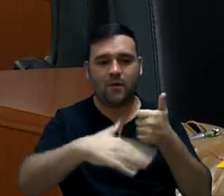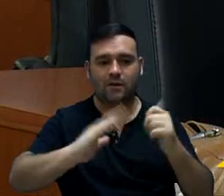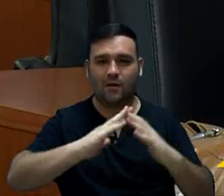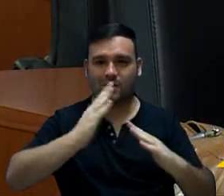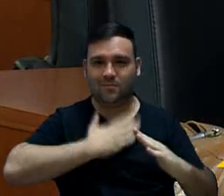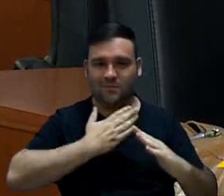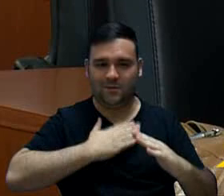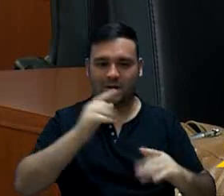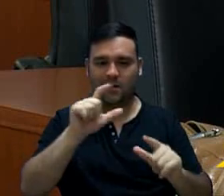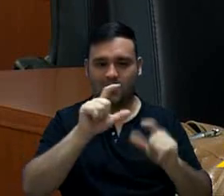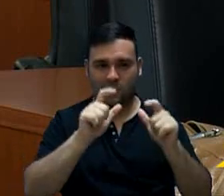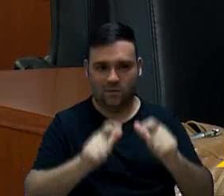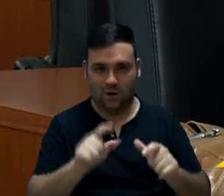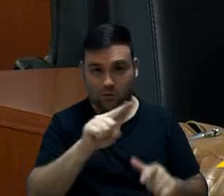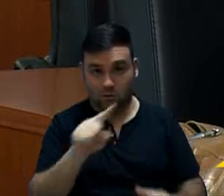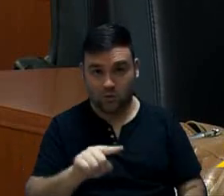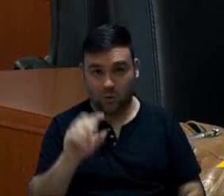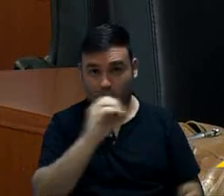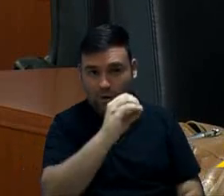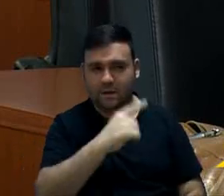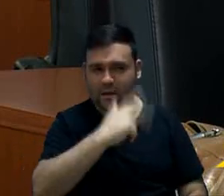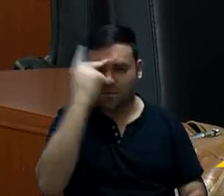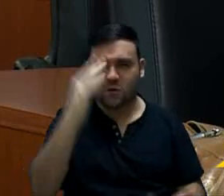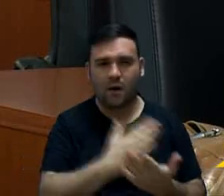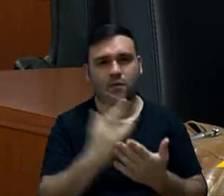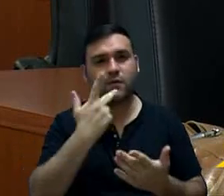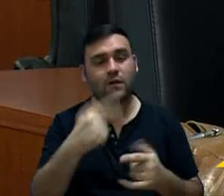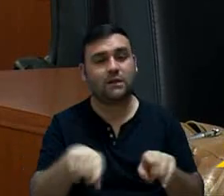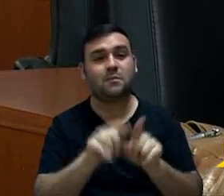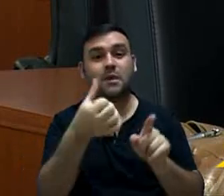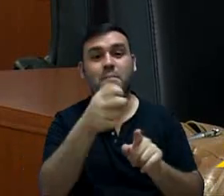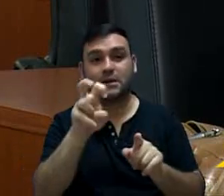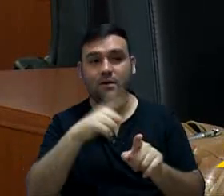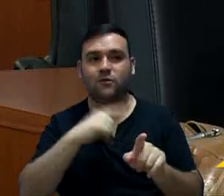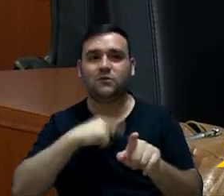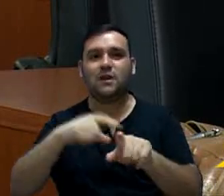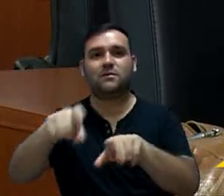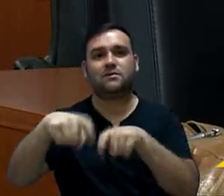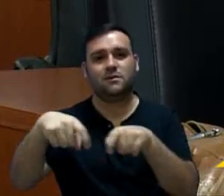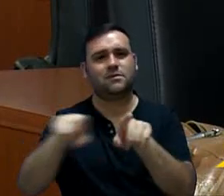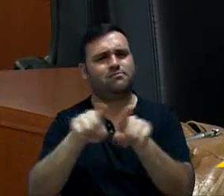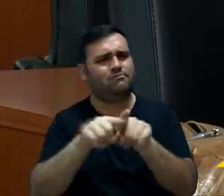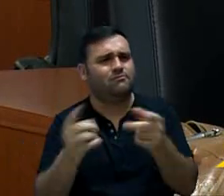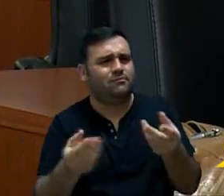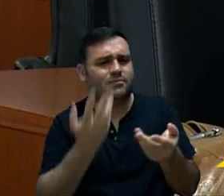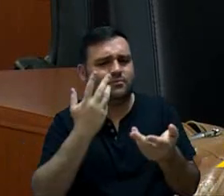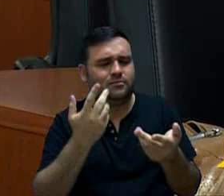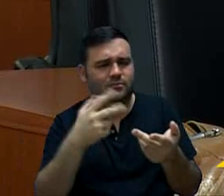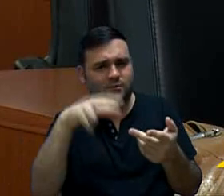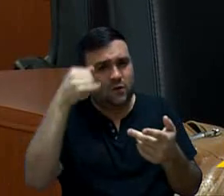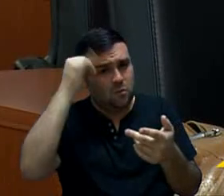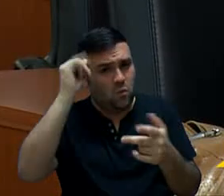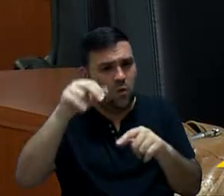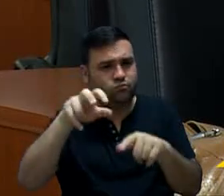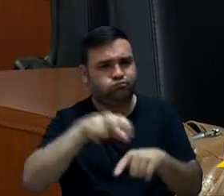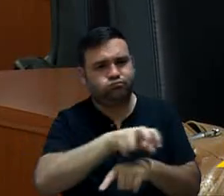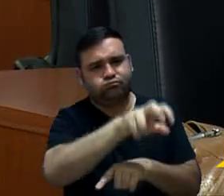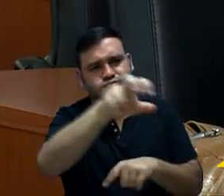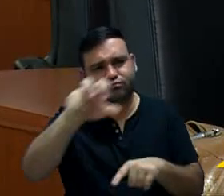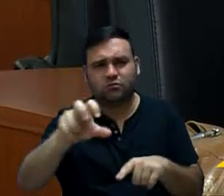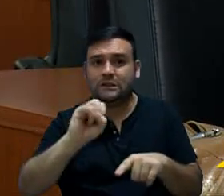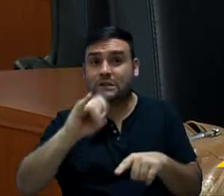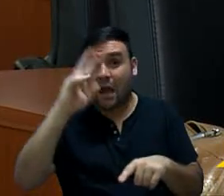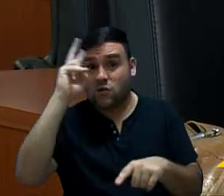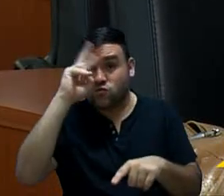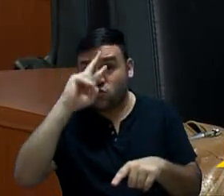moro, na Zona Oeste, pessoas que comentam que até no Campolim tem áreas rurais com criação de gado. Se não é